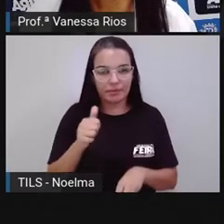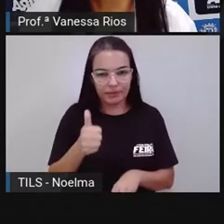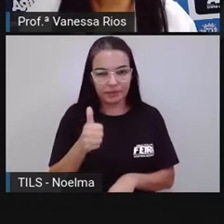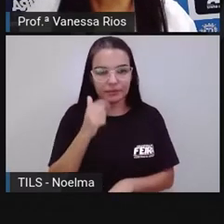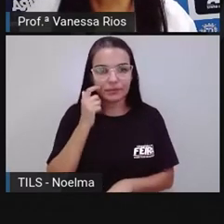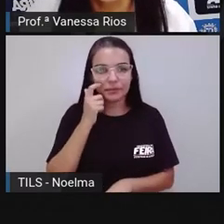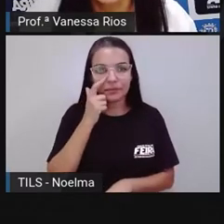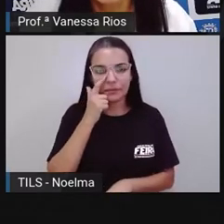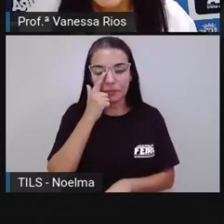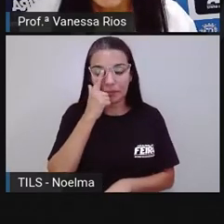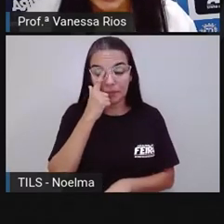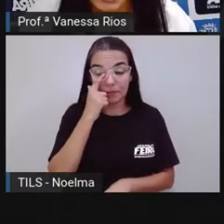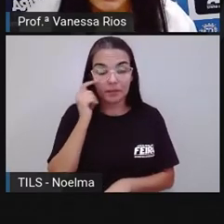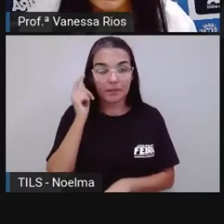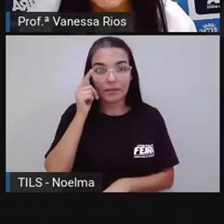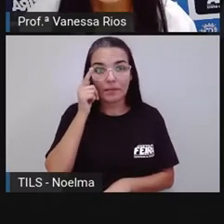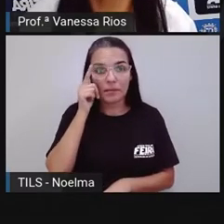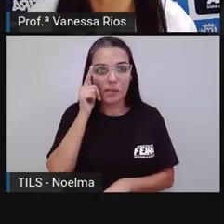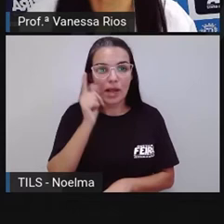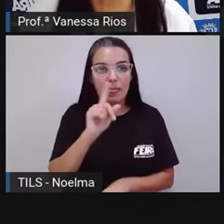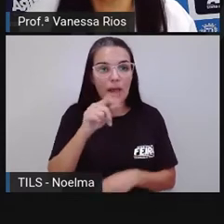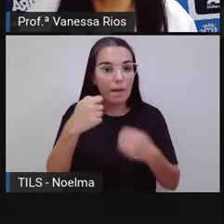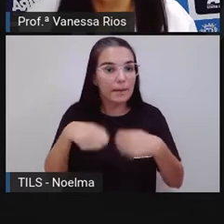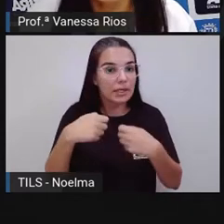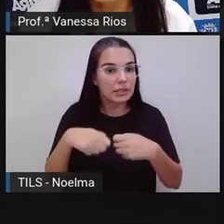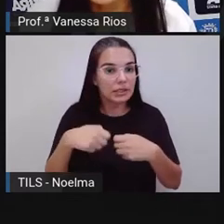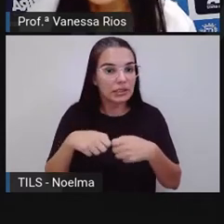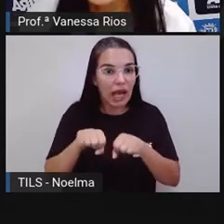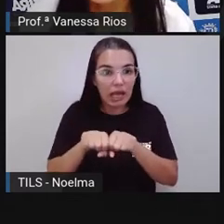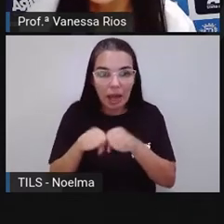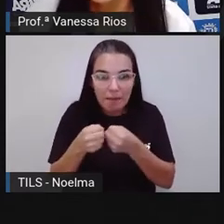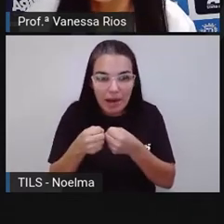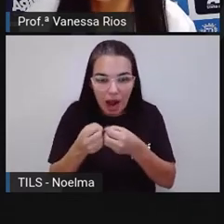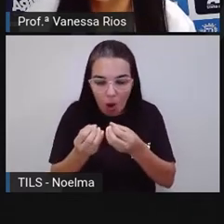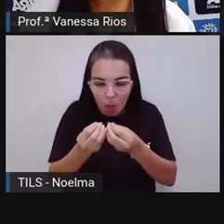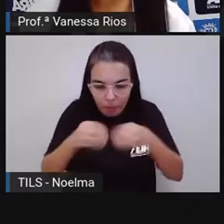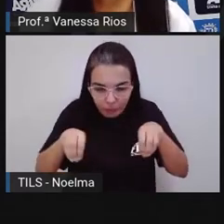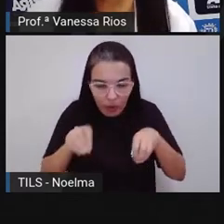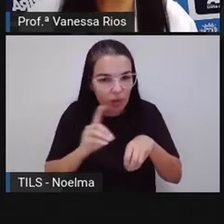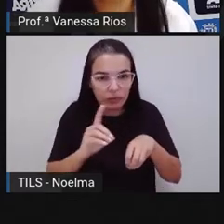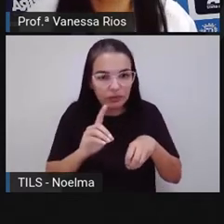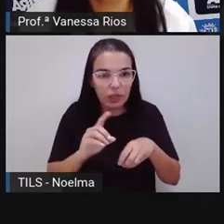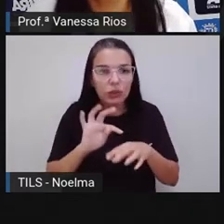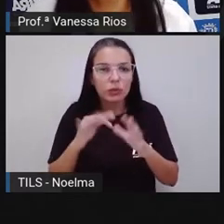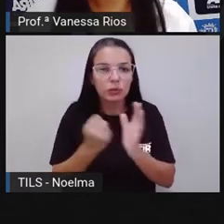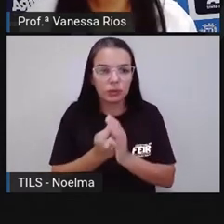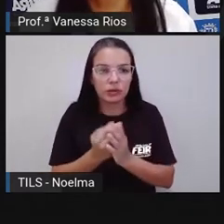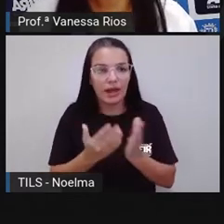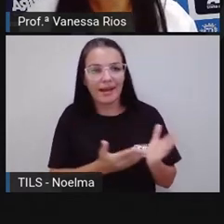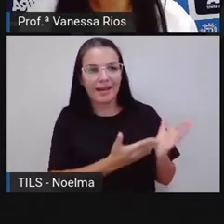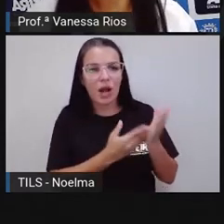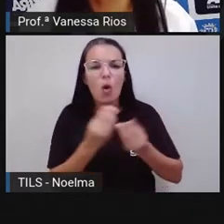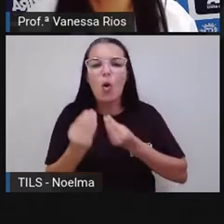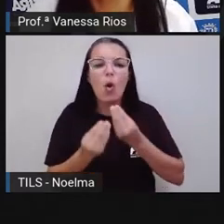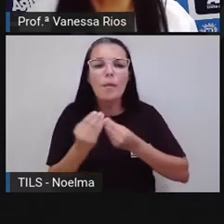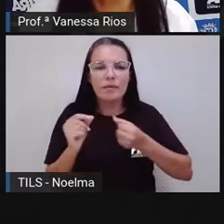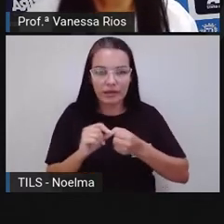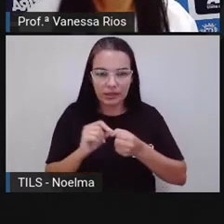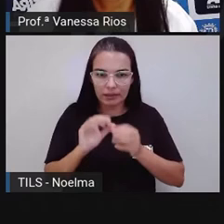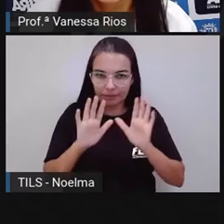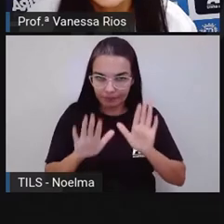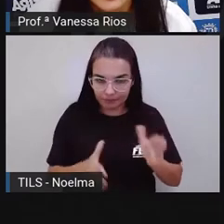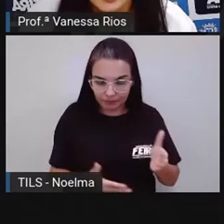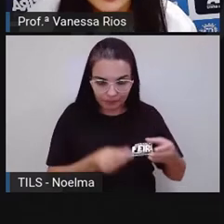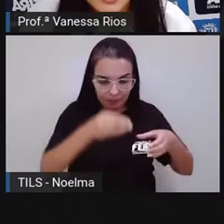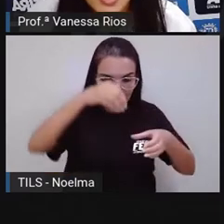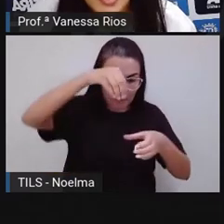Não vai precisar quebrar o ovo, viu? A gente vai utilizar o ovo inteiro. E a Pró colocou aí o procedimento. Mergulhar o